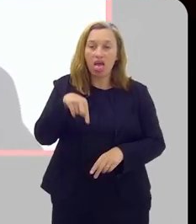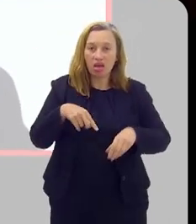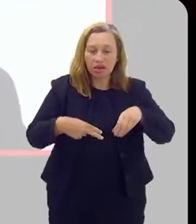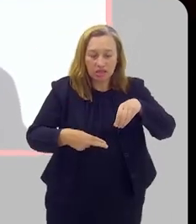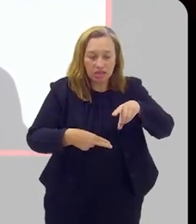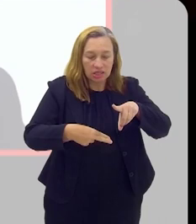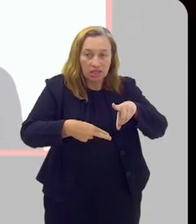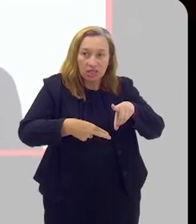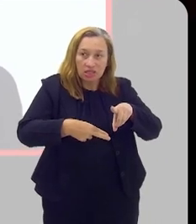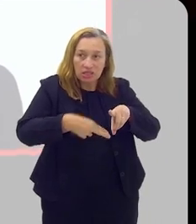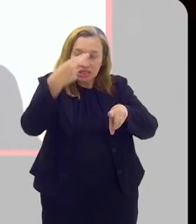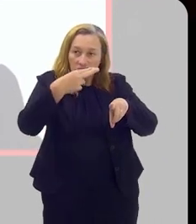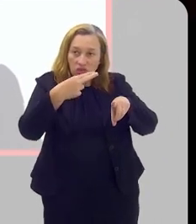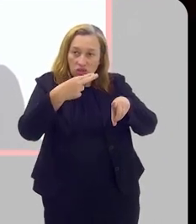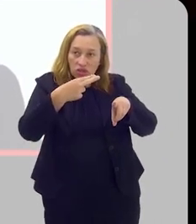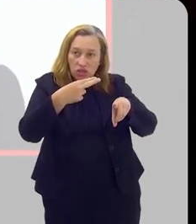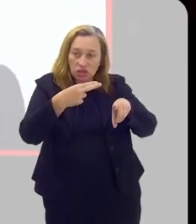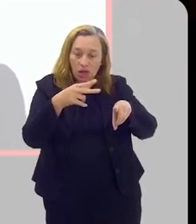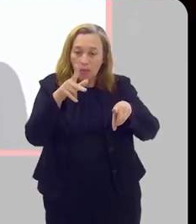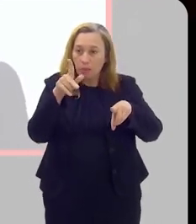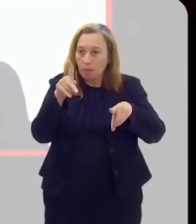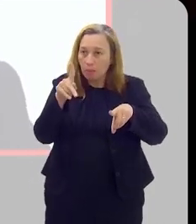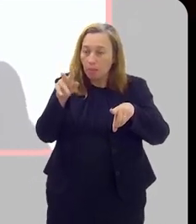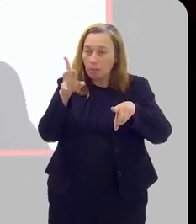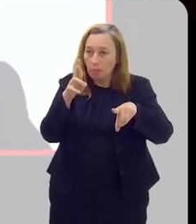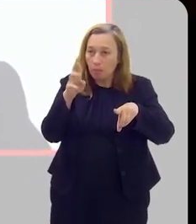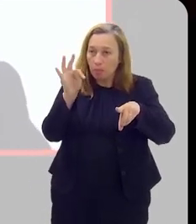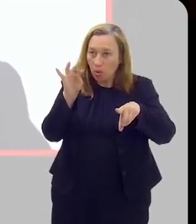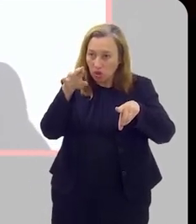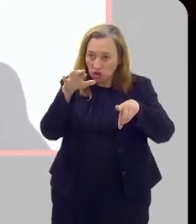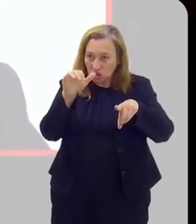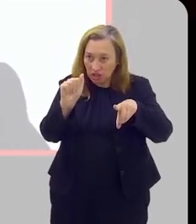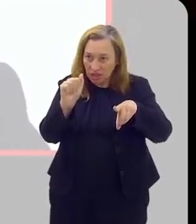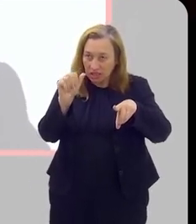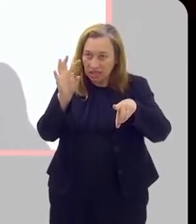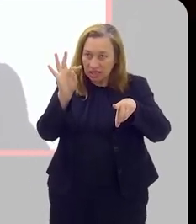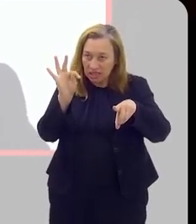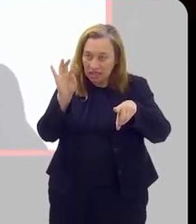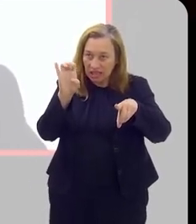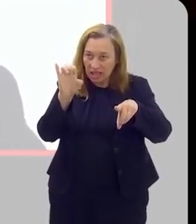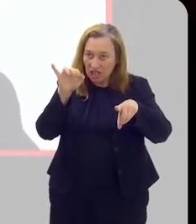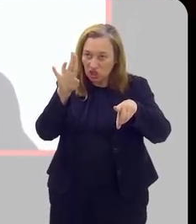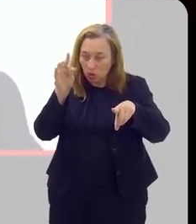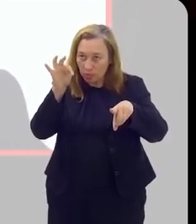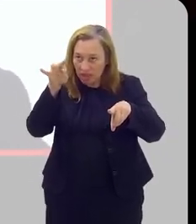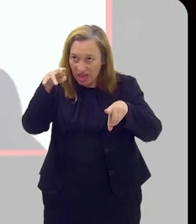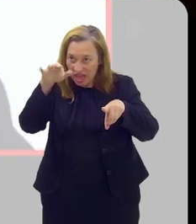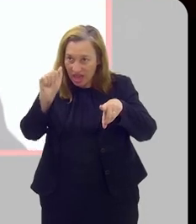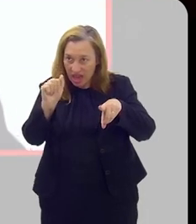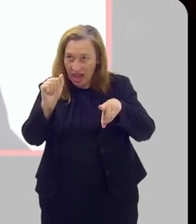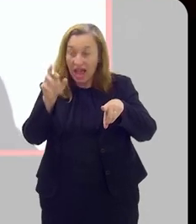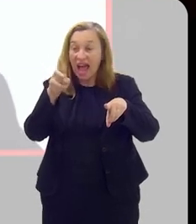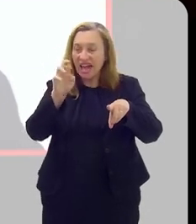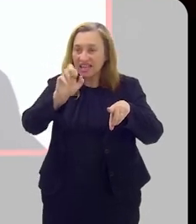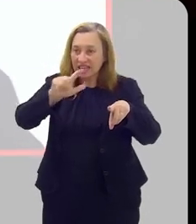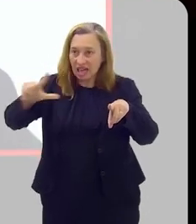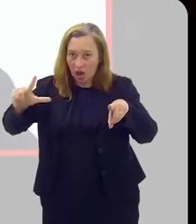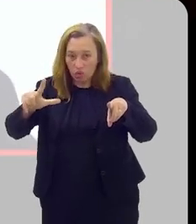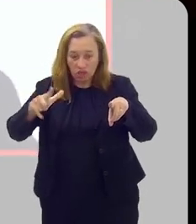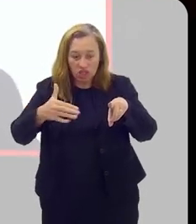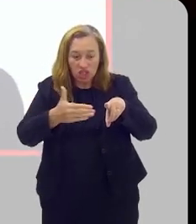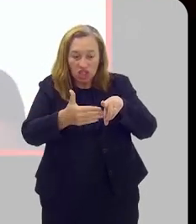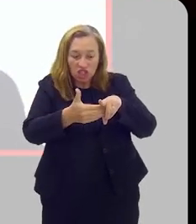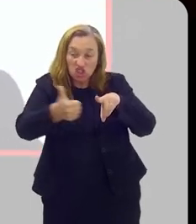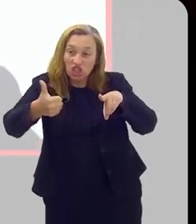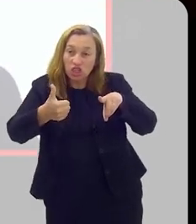é a cirurgia, que é a prostatectomia radical. Essa cirurgia, como o próprio nome diz, a gente